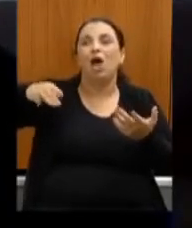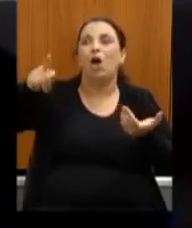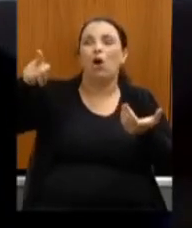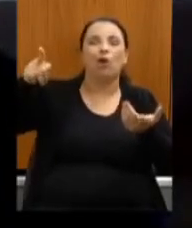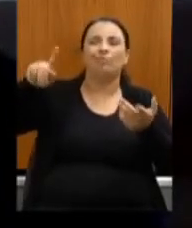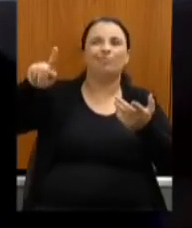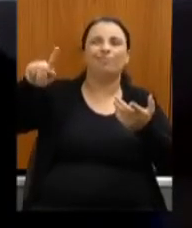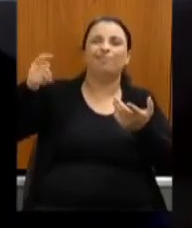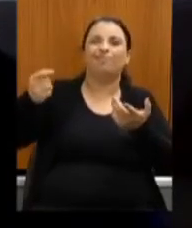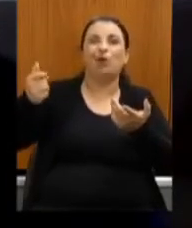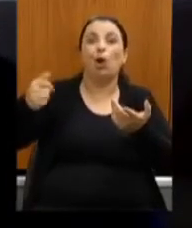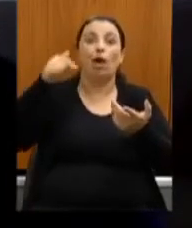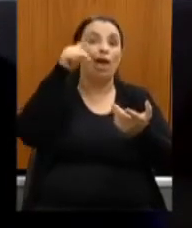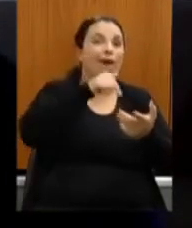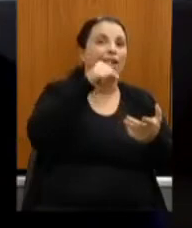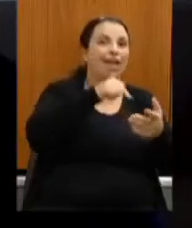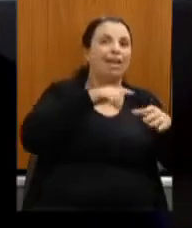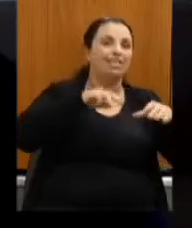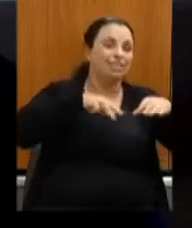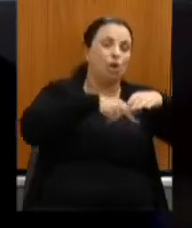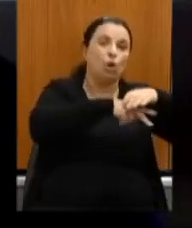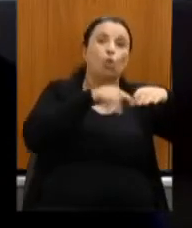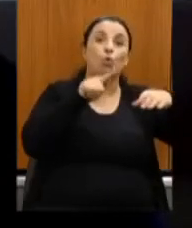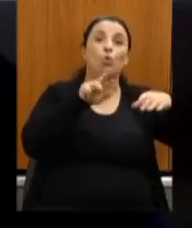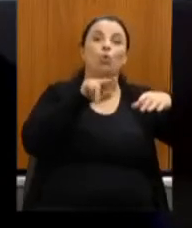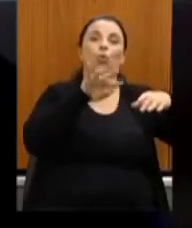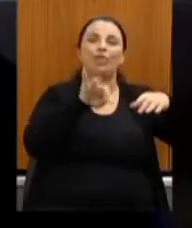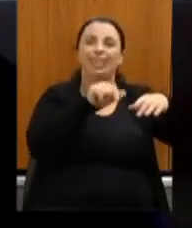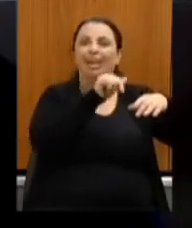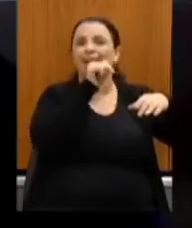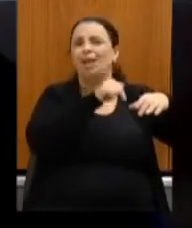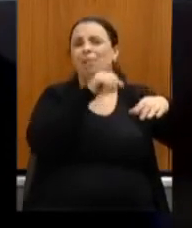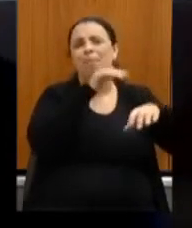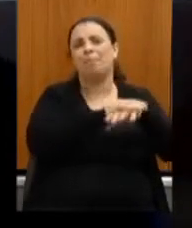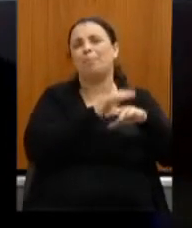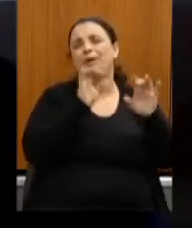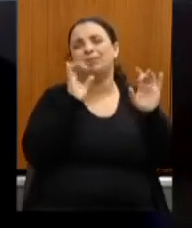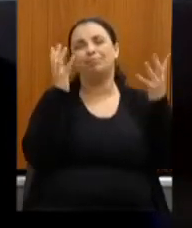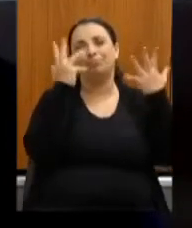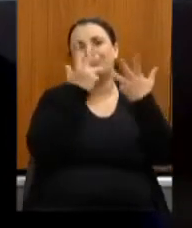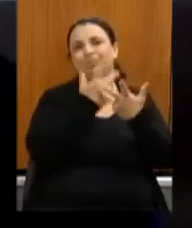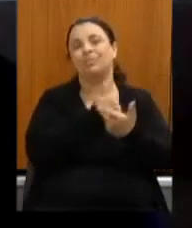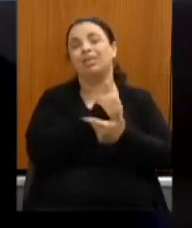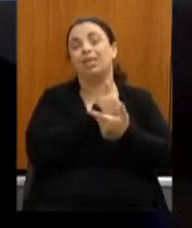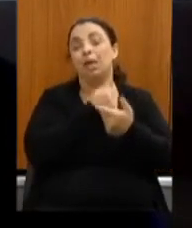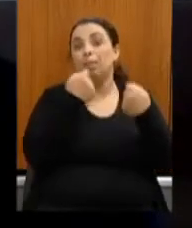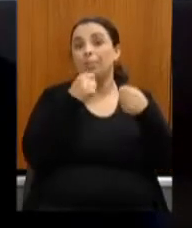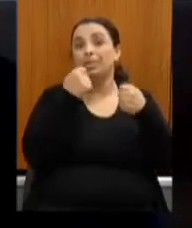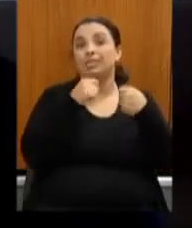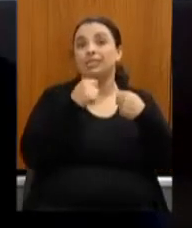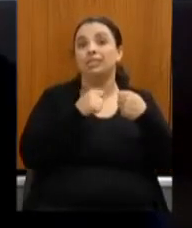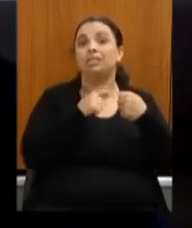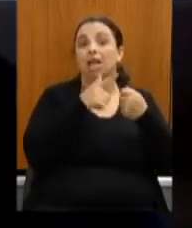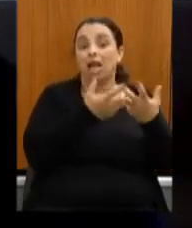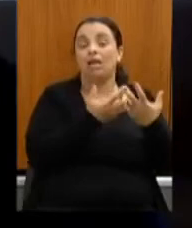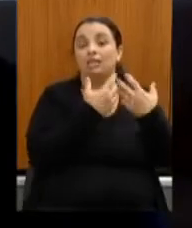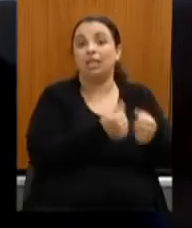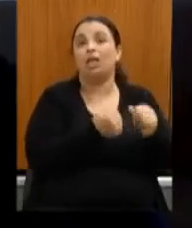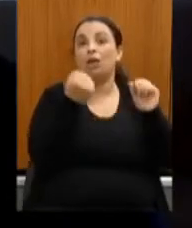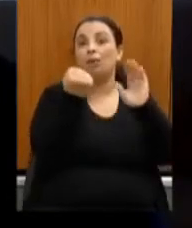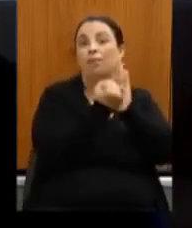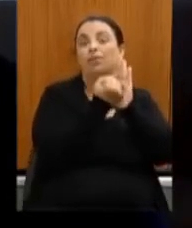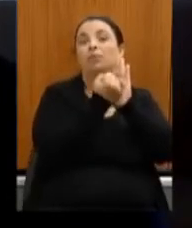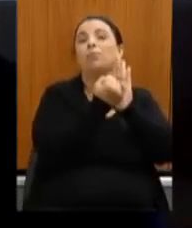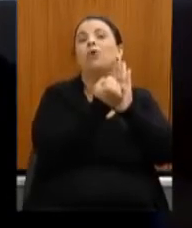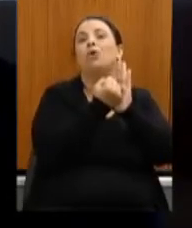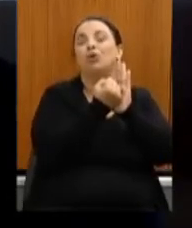assunto está esquecendo mas quem sabe a gente consegue reconhecimento como patrimônio natural da humanidade e com isso